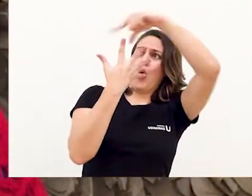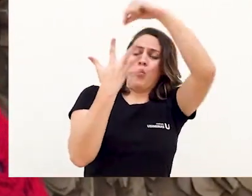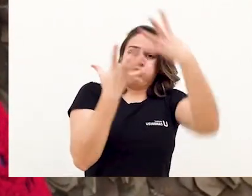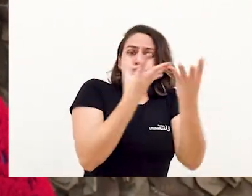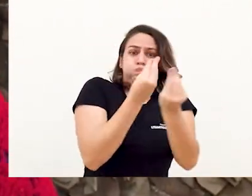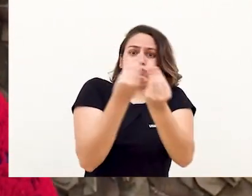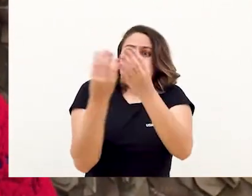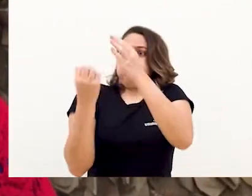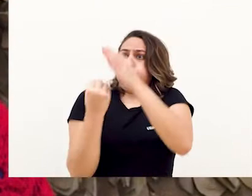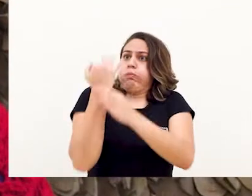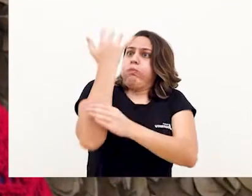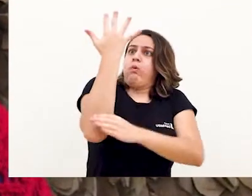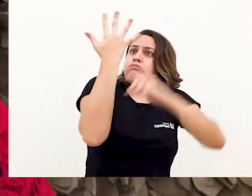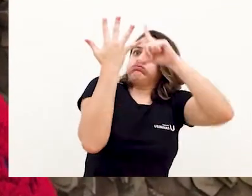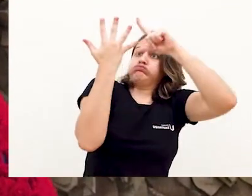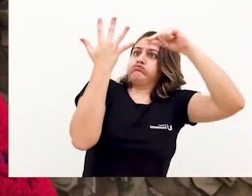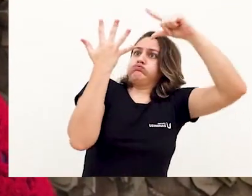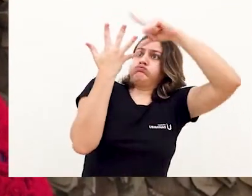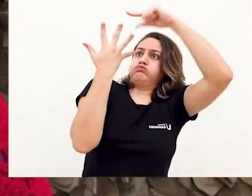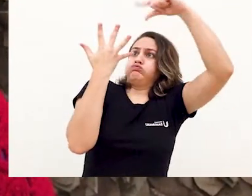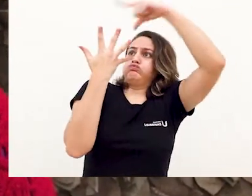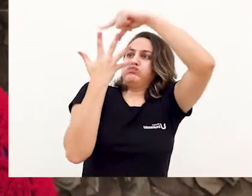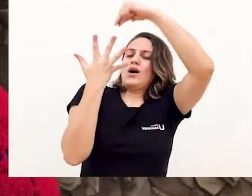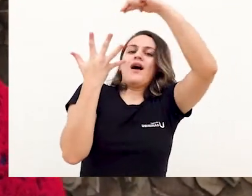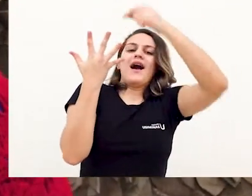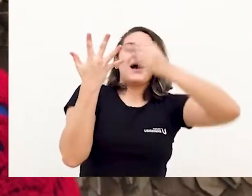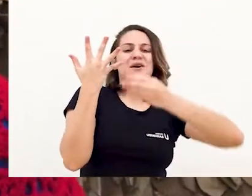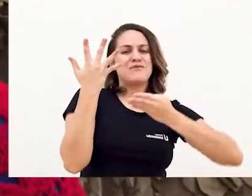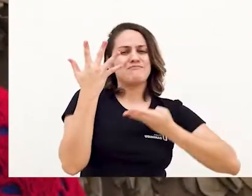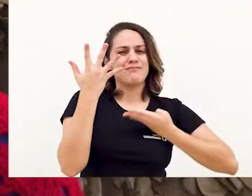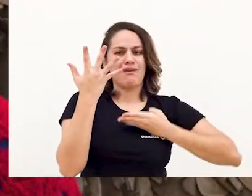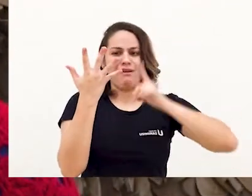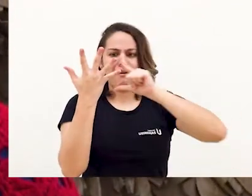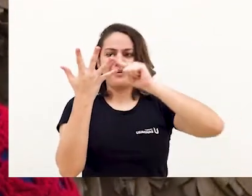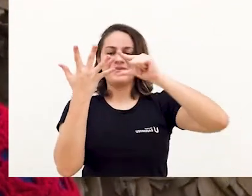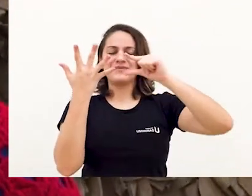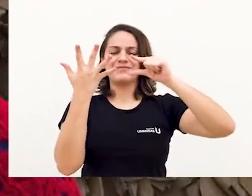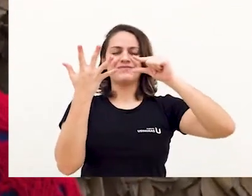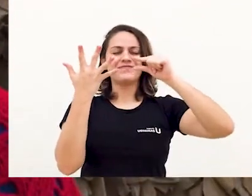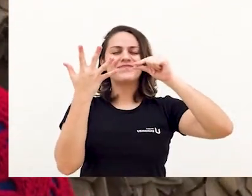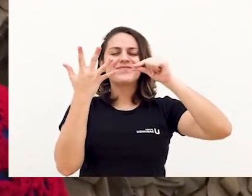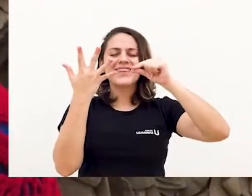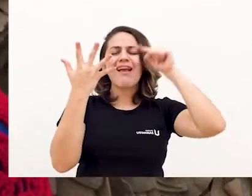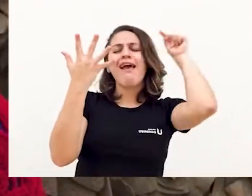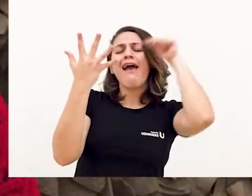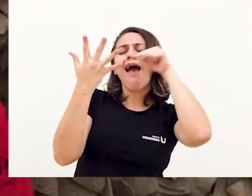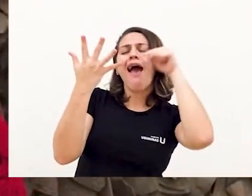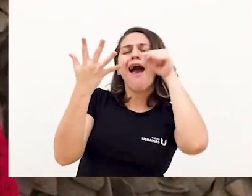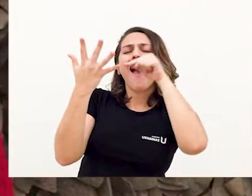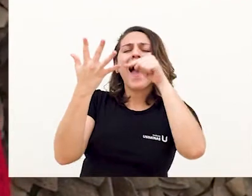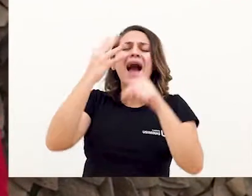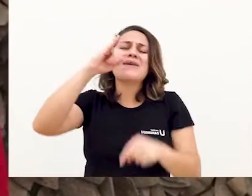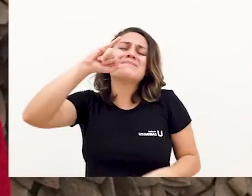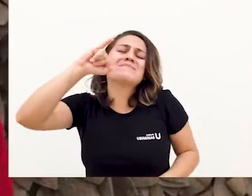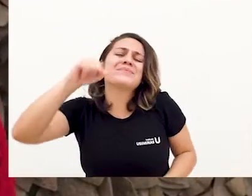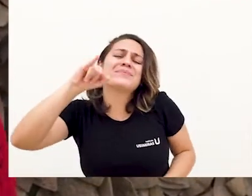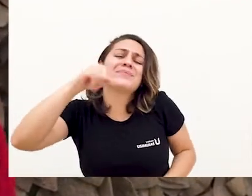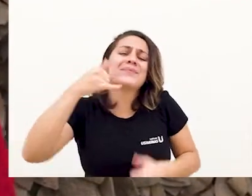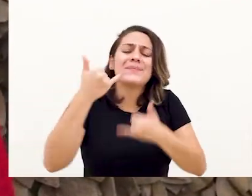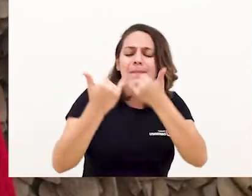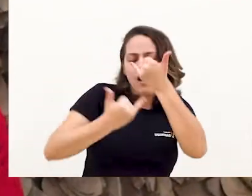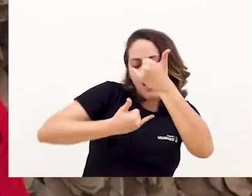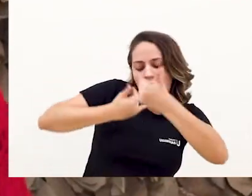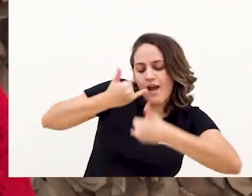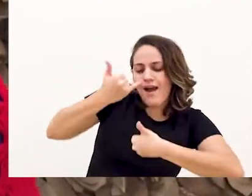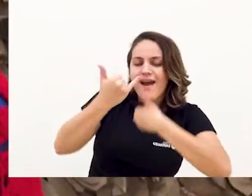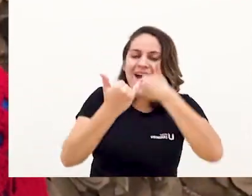no alto de uma grande árvore. E lá das alturas elas gostavam de se divertir